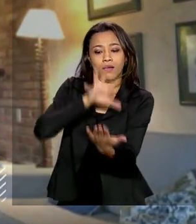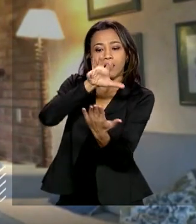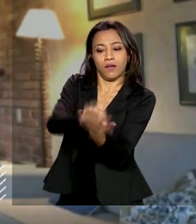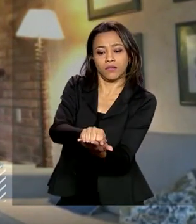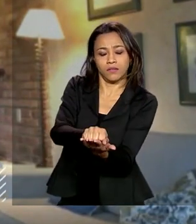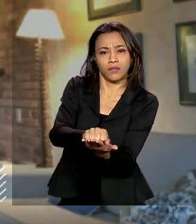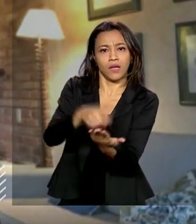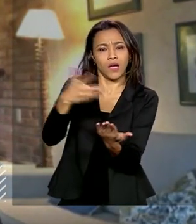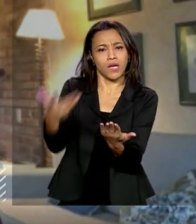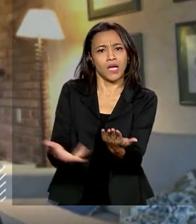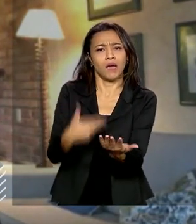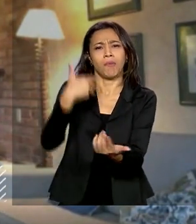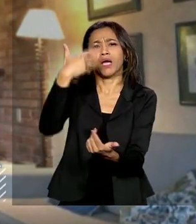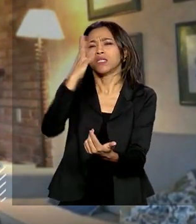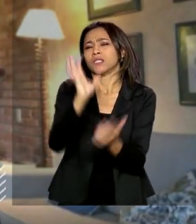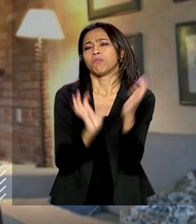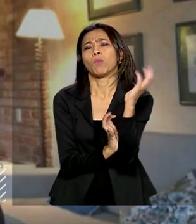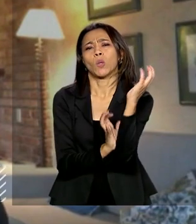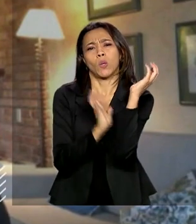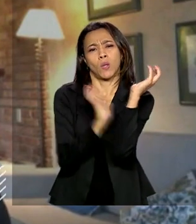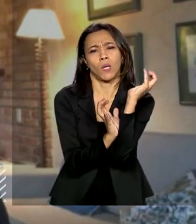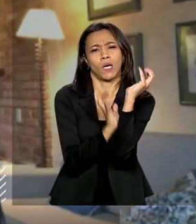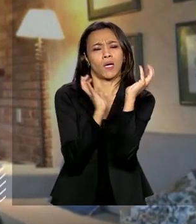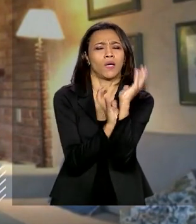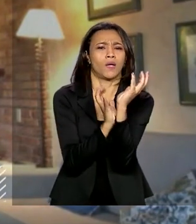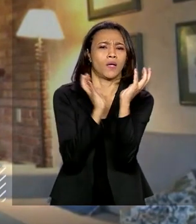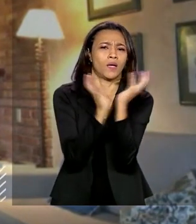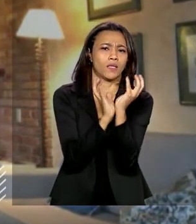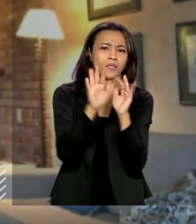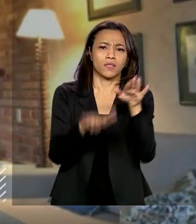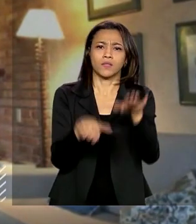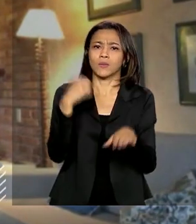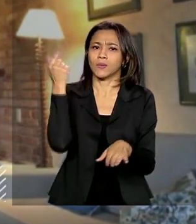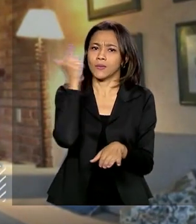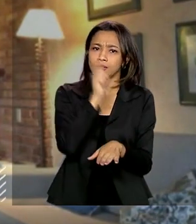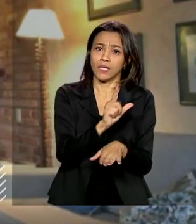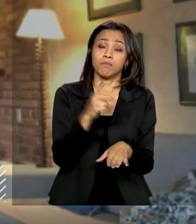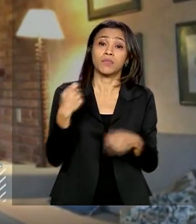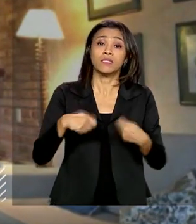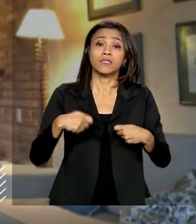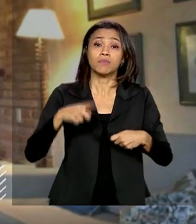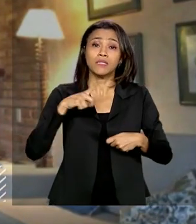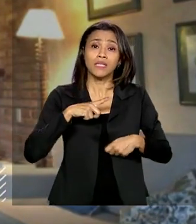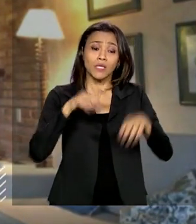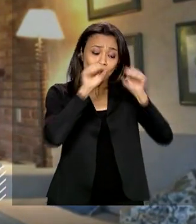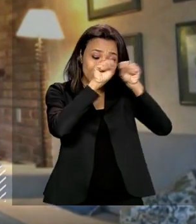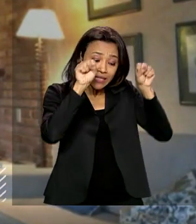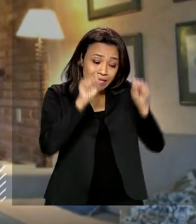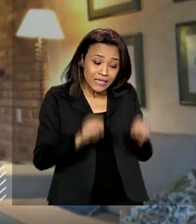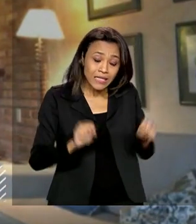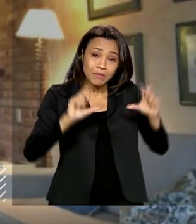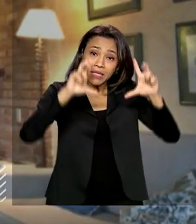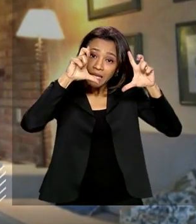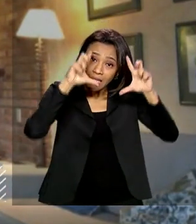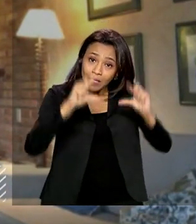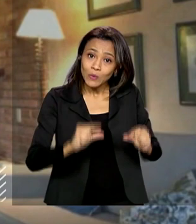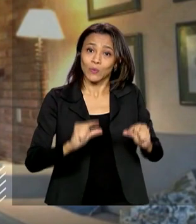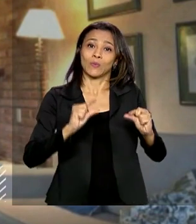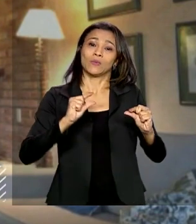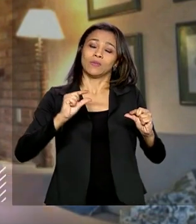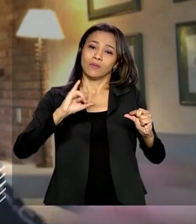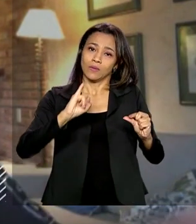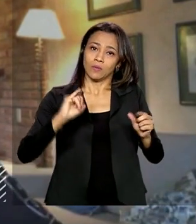aqui, é mais burocracia, não vai conseguir. Nós temos que ir para um sistema que simplifique muito o